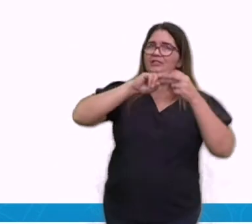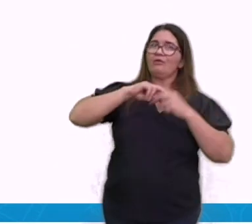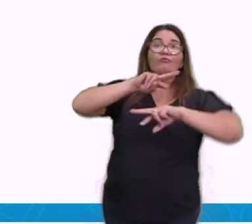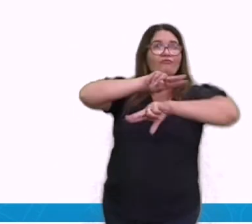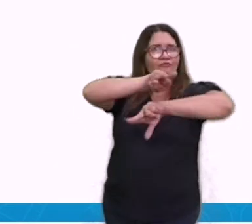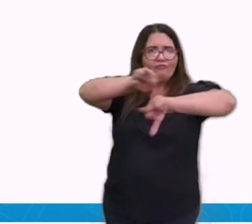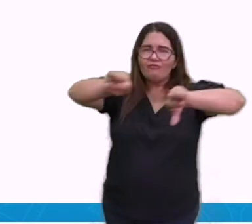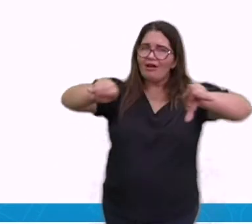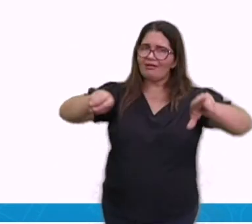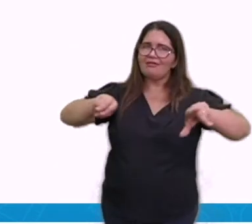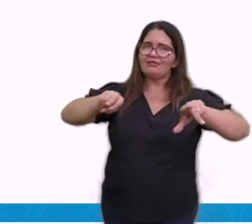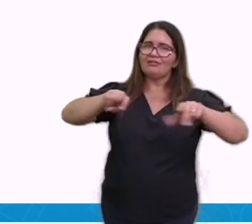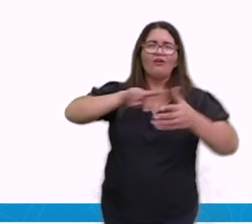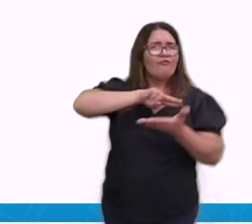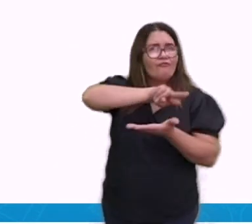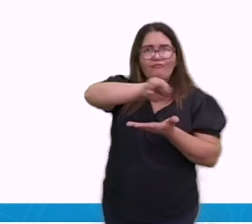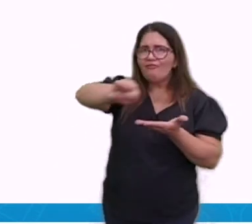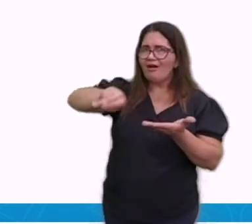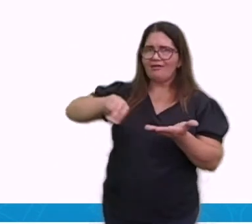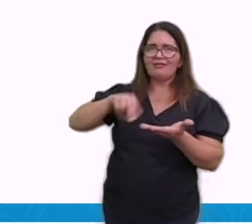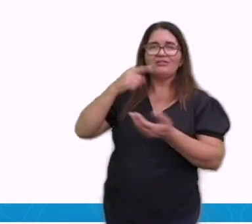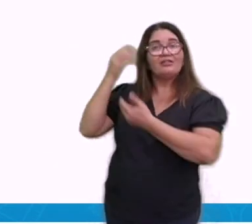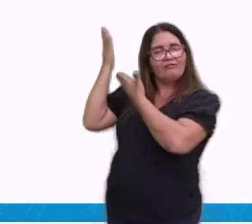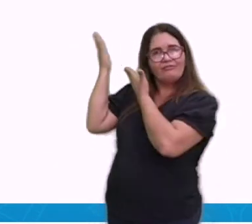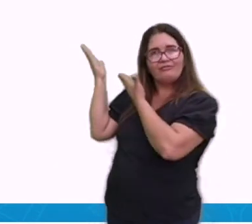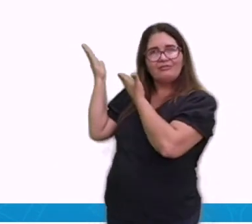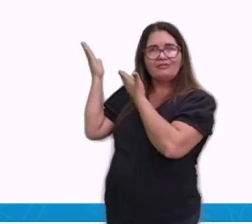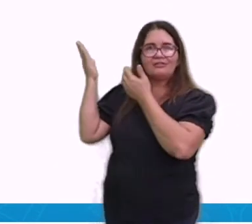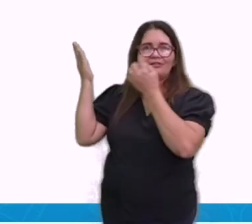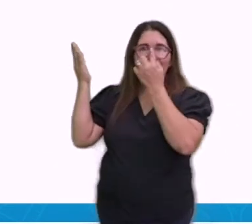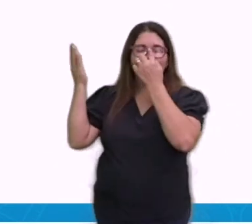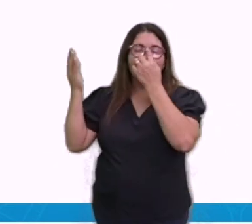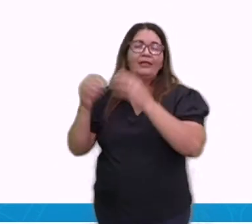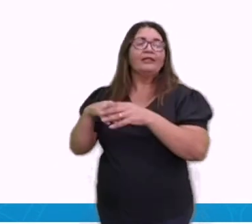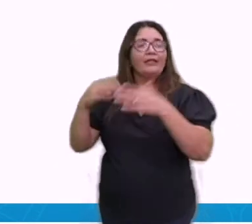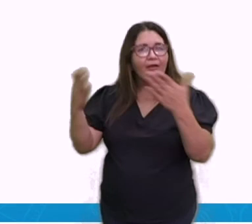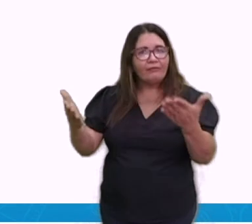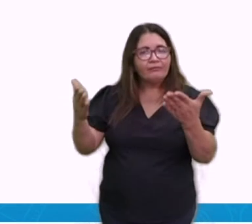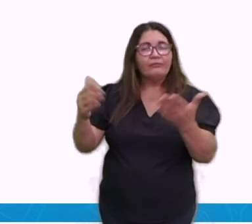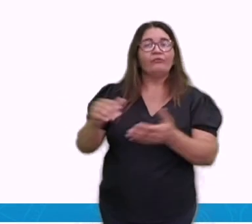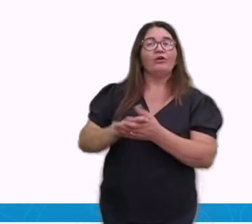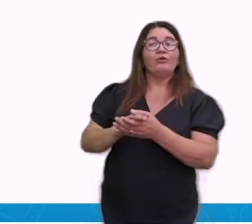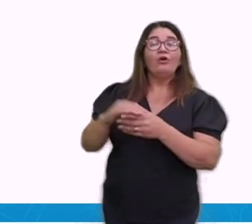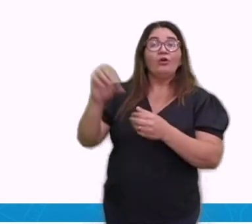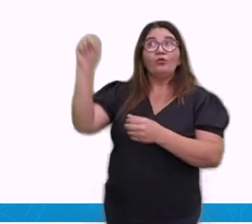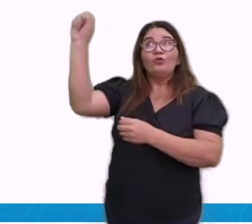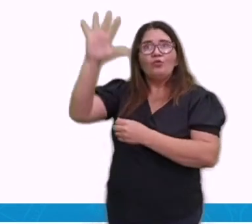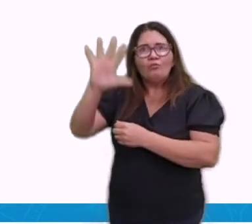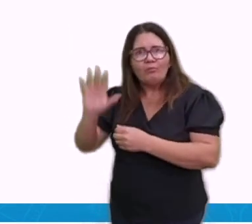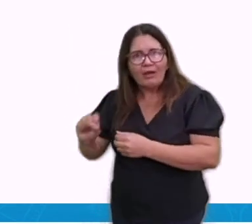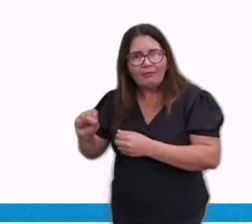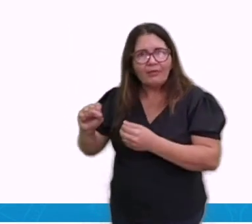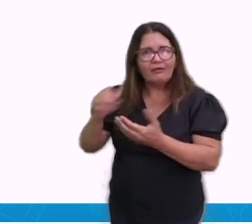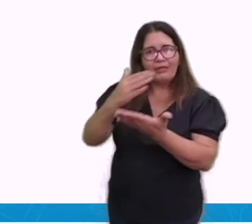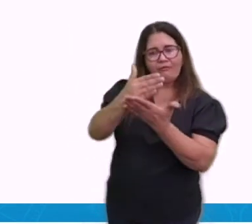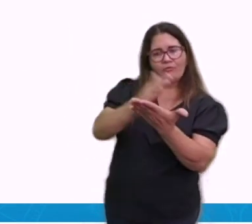regiões, né? A gente consegue colocar aí, aquela região, por exemplo, em azul,